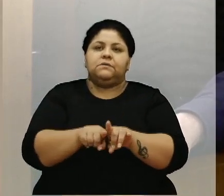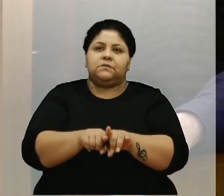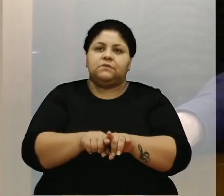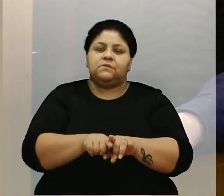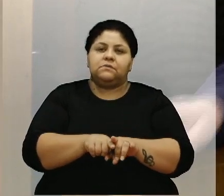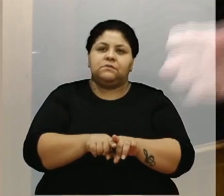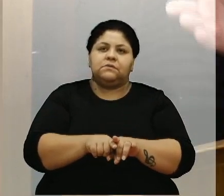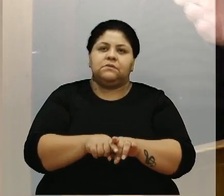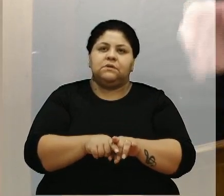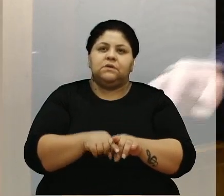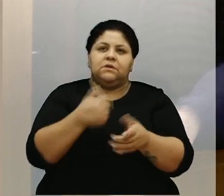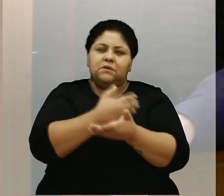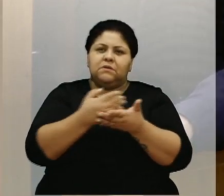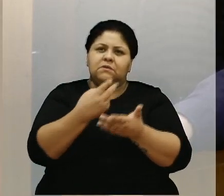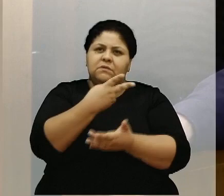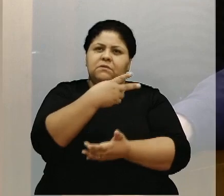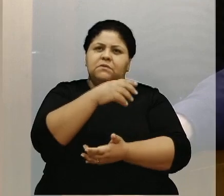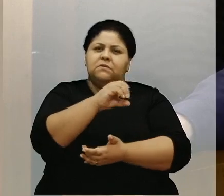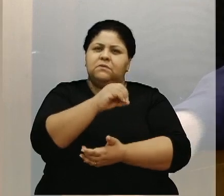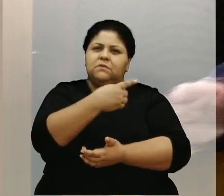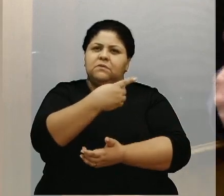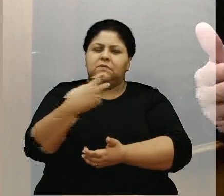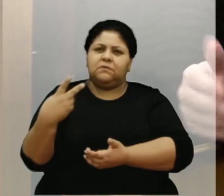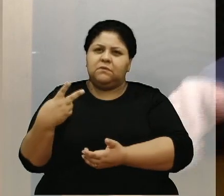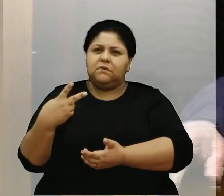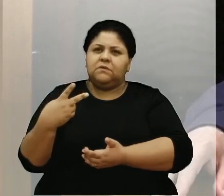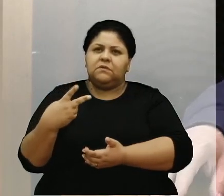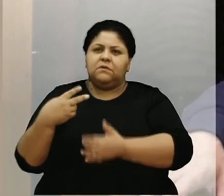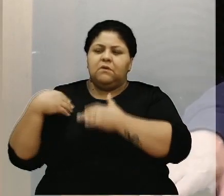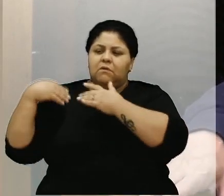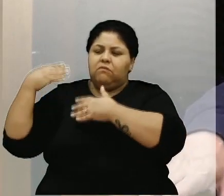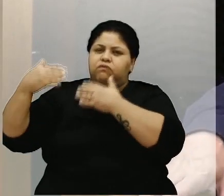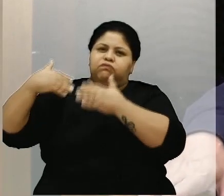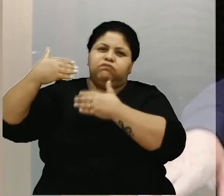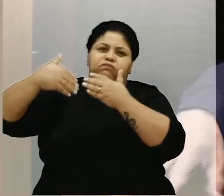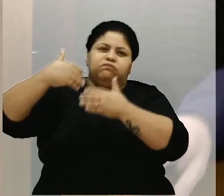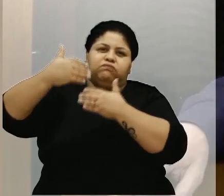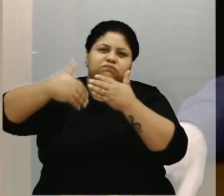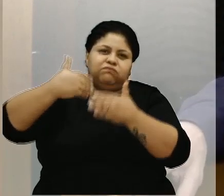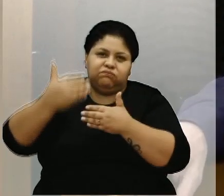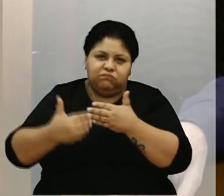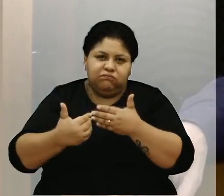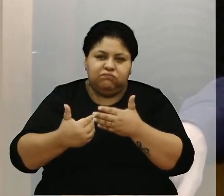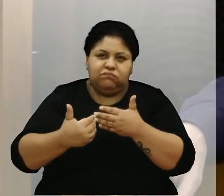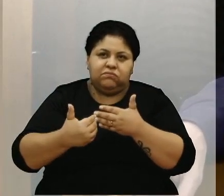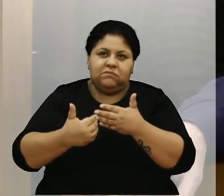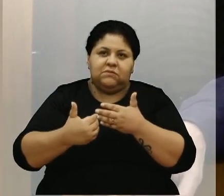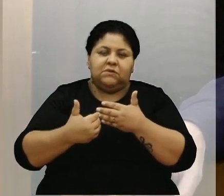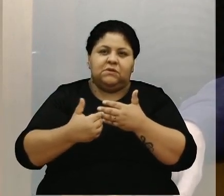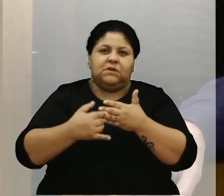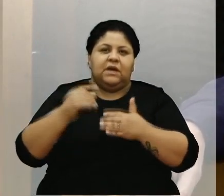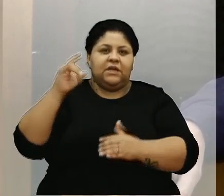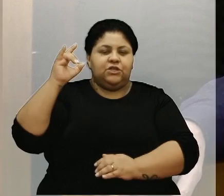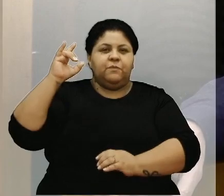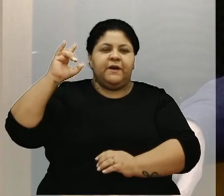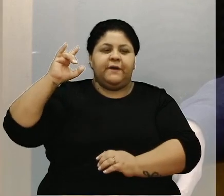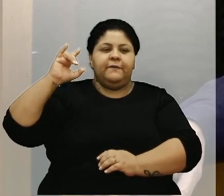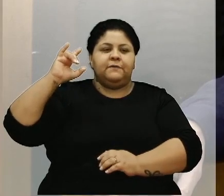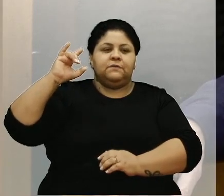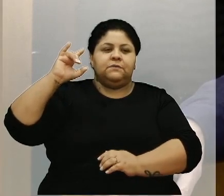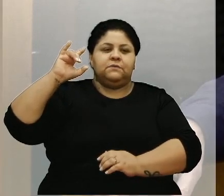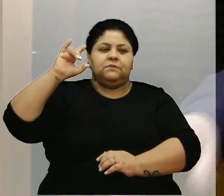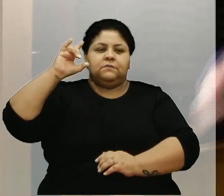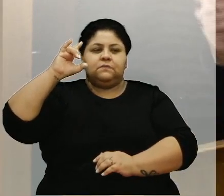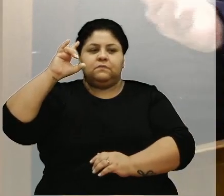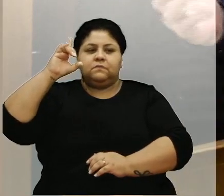2012, que o colega falou aqui, está tramitando há muito tempo. 2012 é época da presidenta Dilma, que podia